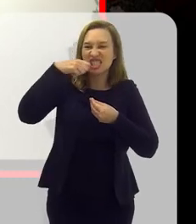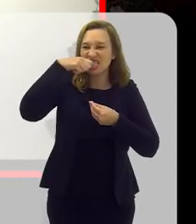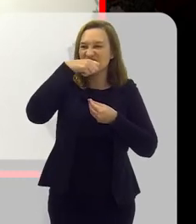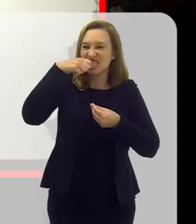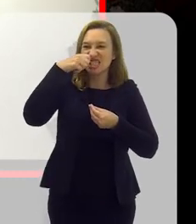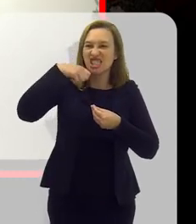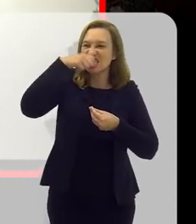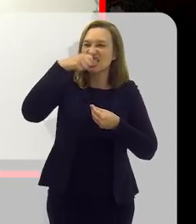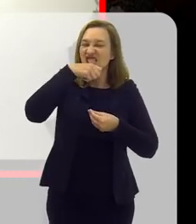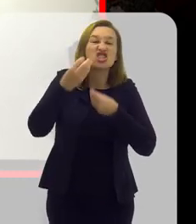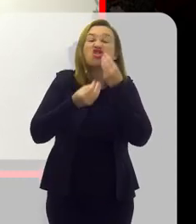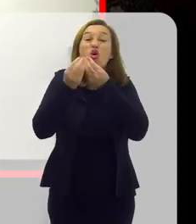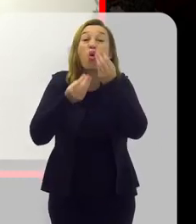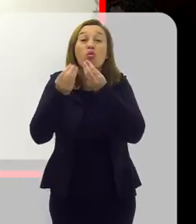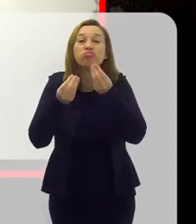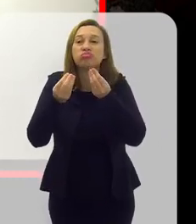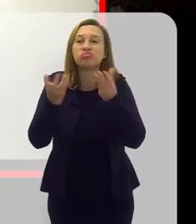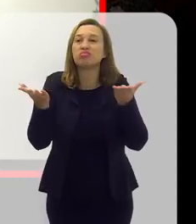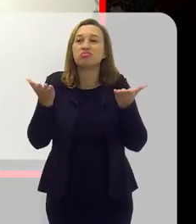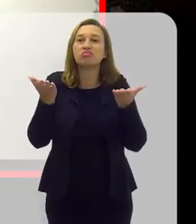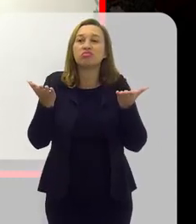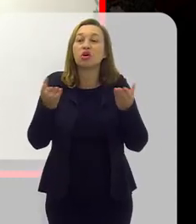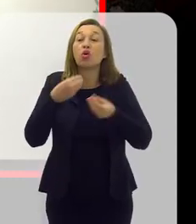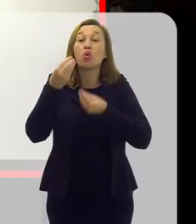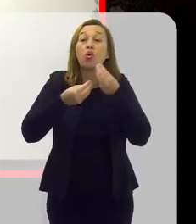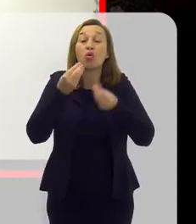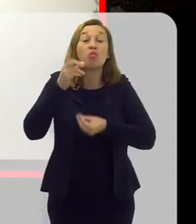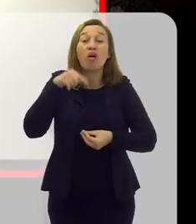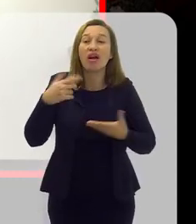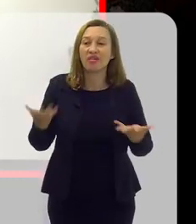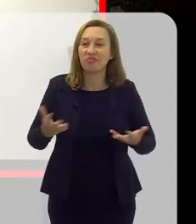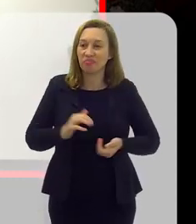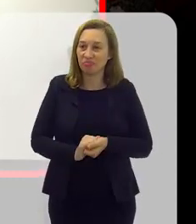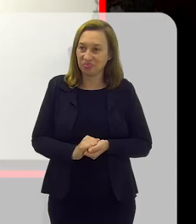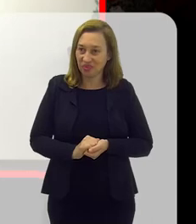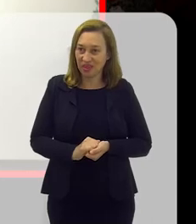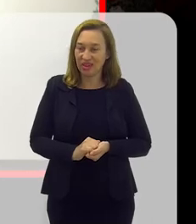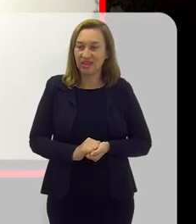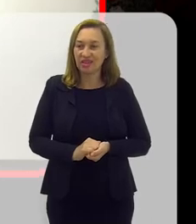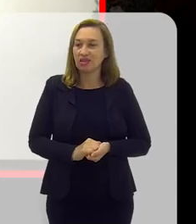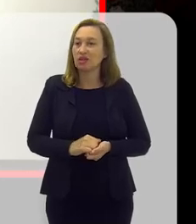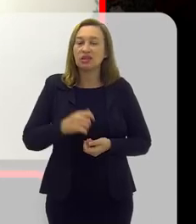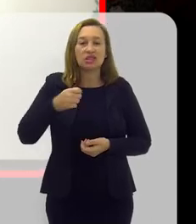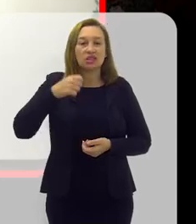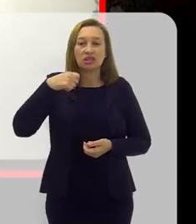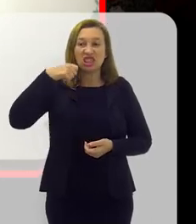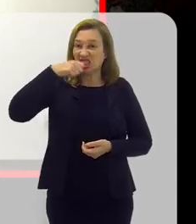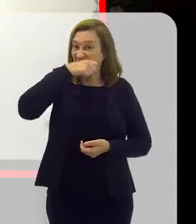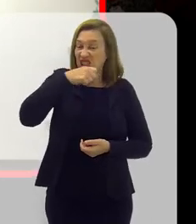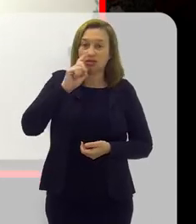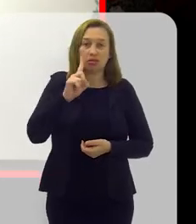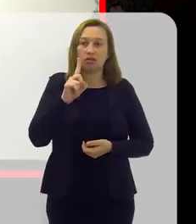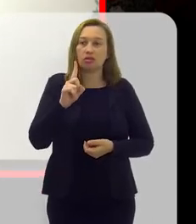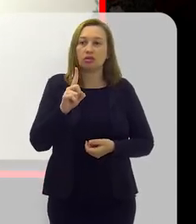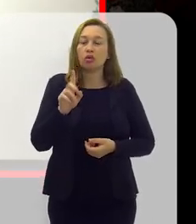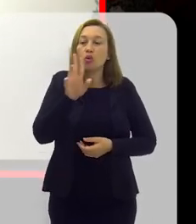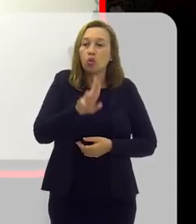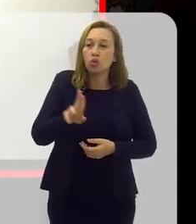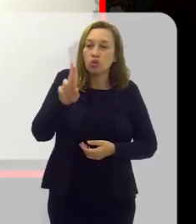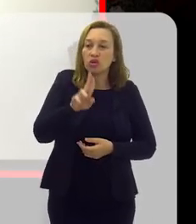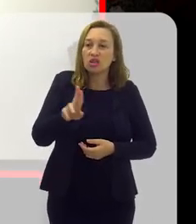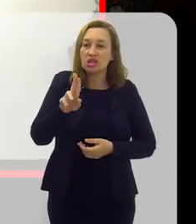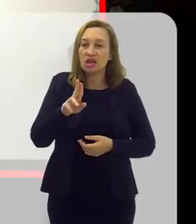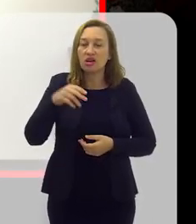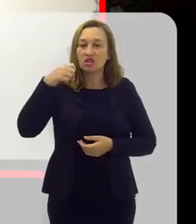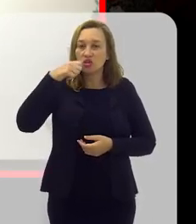pode ser reto. Como é que são as principais técnicas? fazer força. A gente não deve fazer força e a gente deve usar,